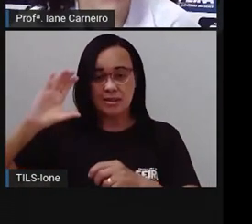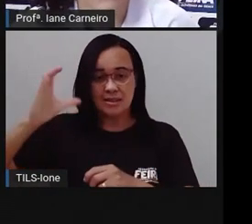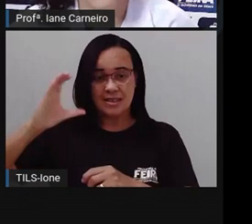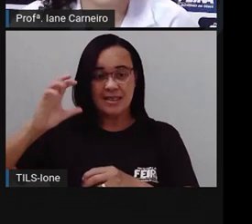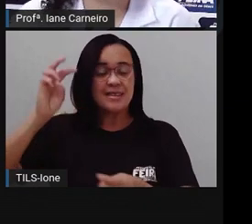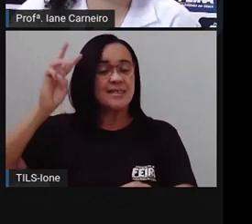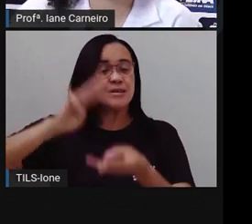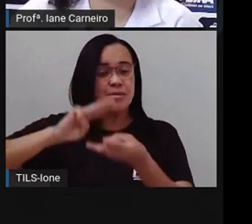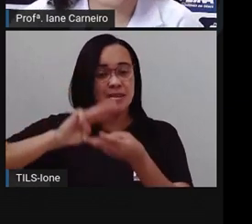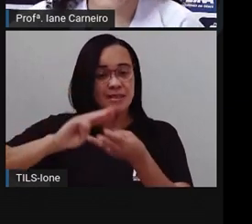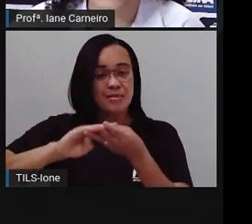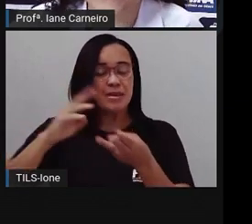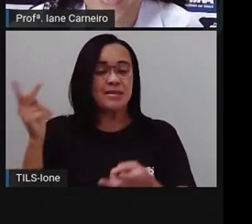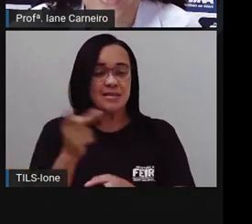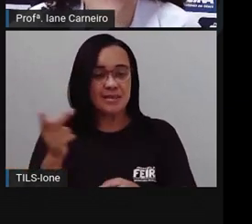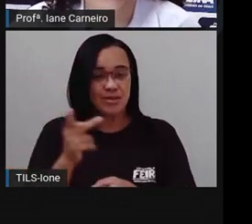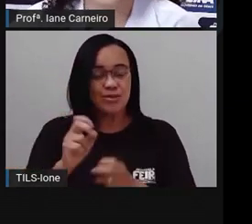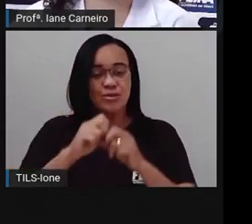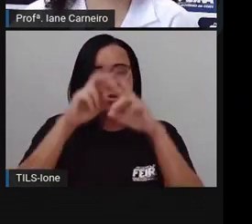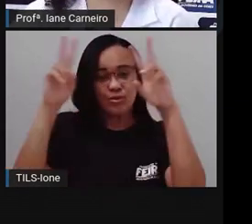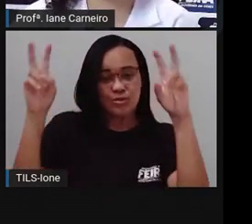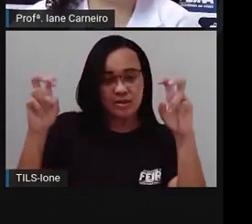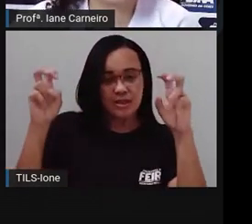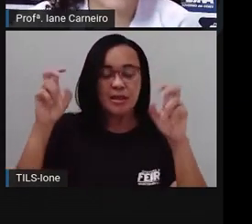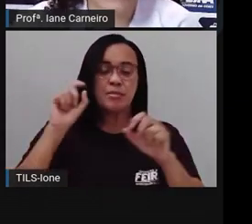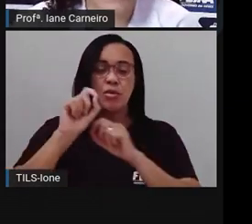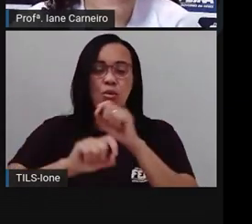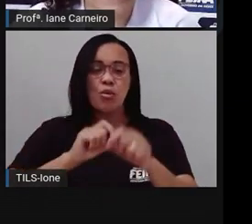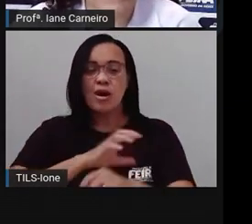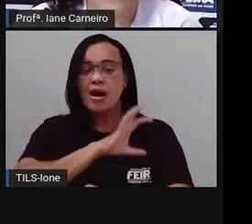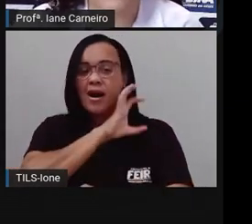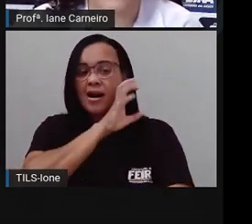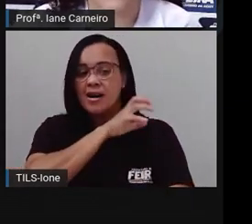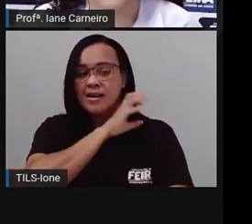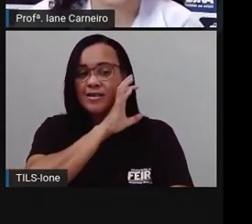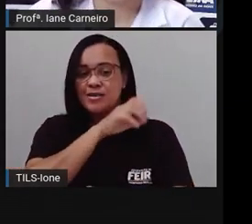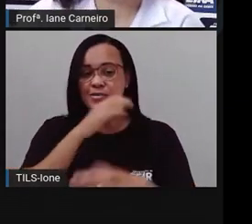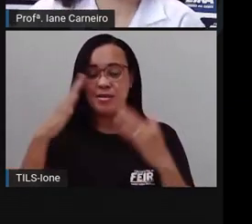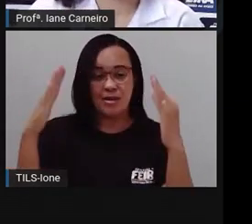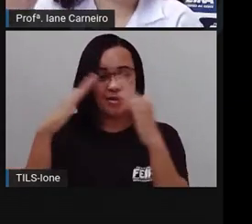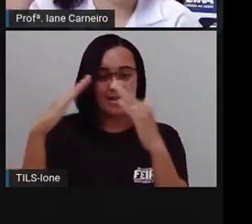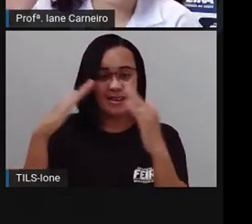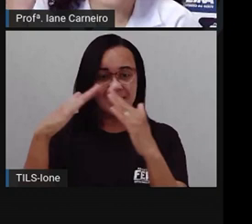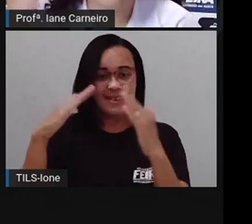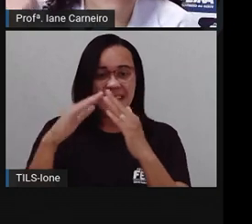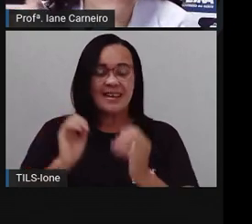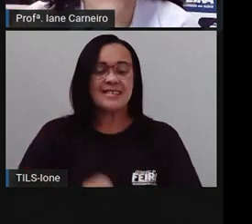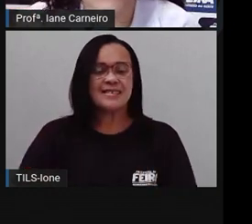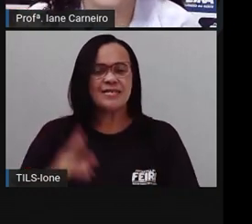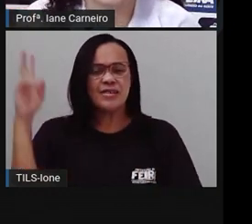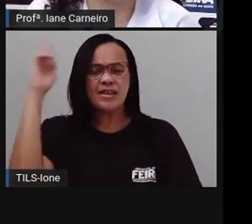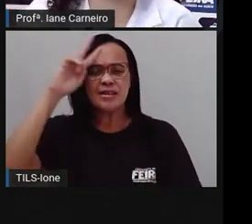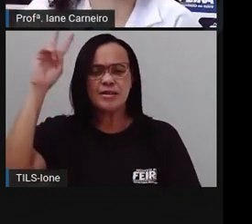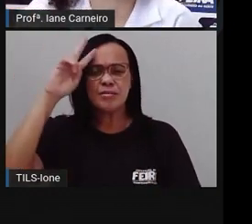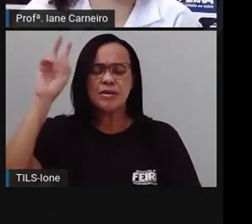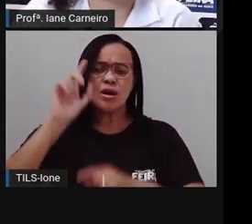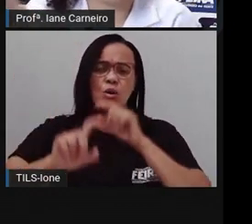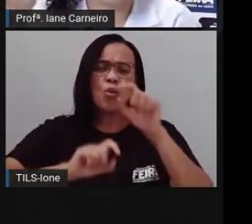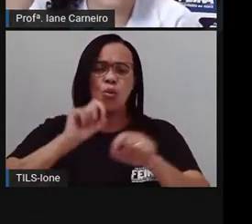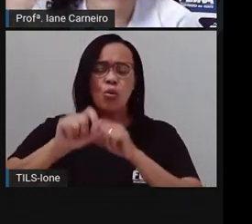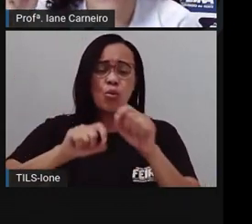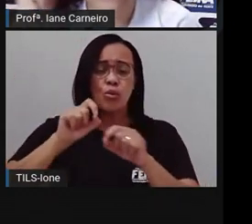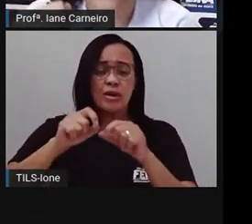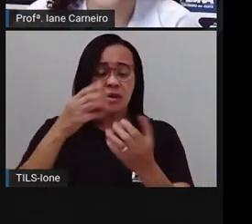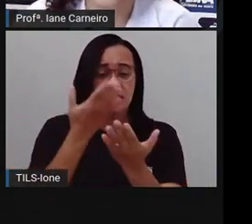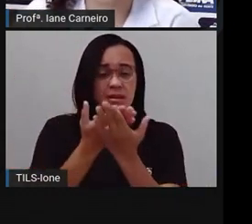natureza. E o nome da nossa aula é Os Animais e a Casa, né? Ela vai relembrar um pouquinho do que nós vimos na